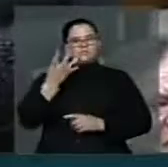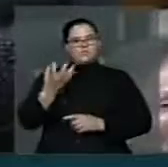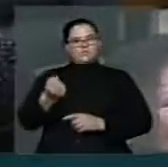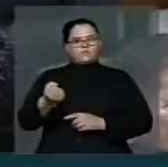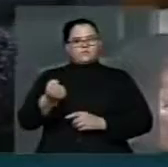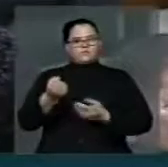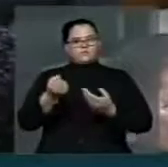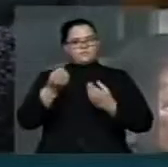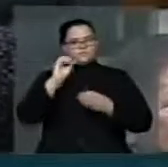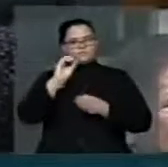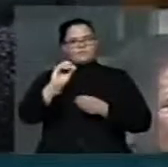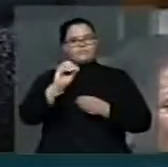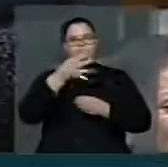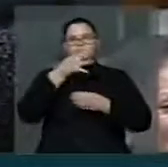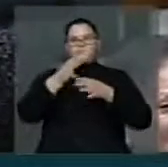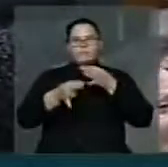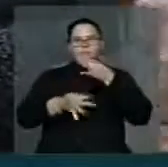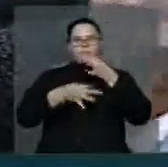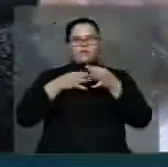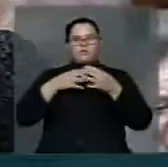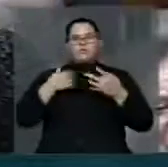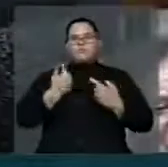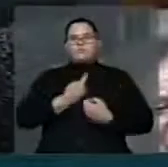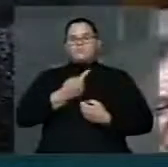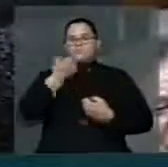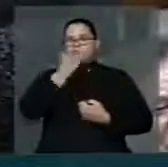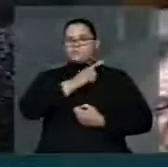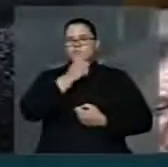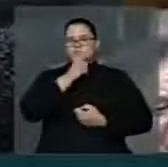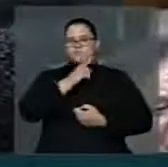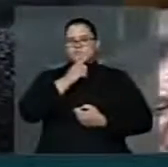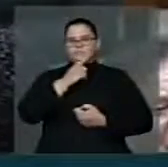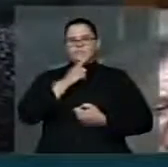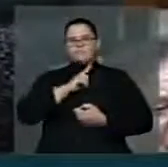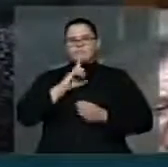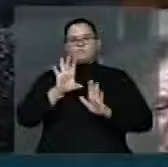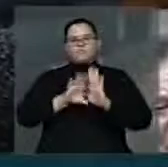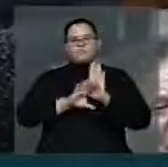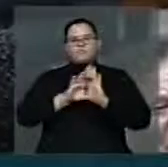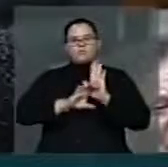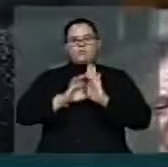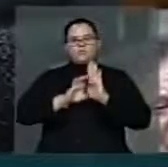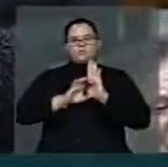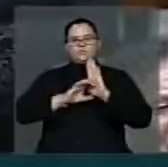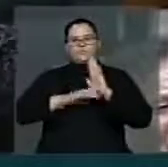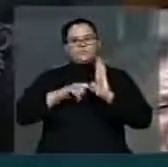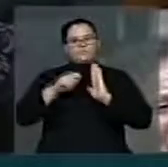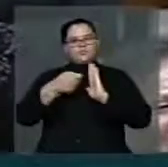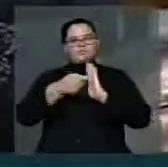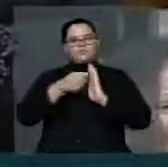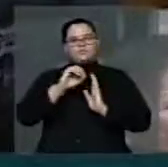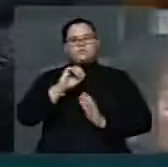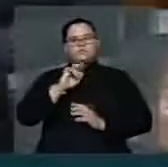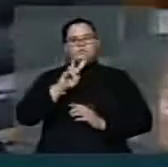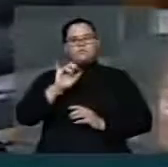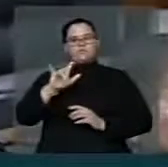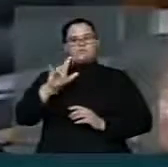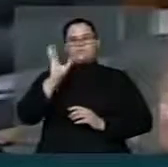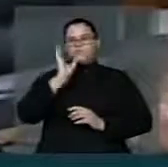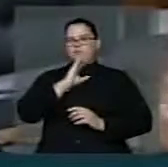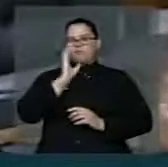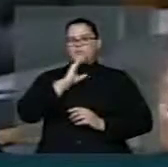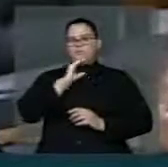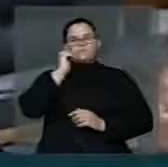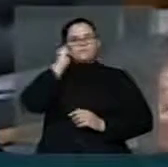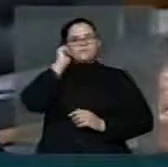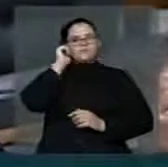sugestões a vim de termos, um código de processo civil simplificado e que agilize a justiça. Muito